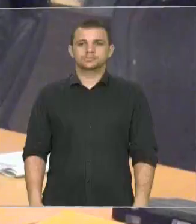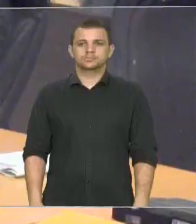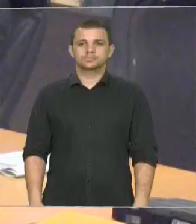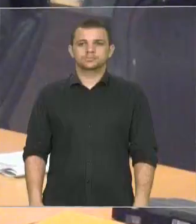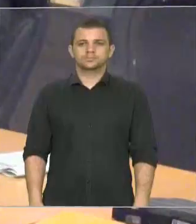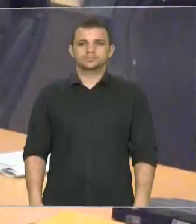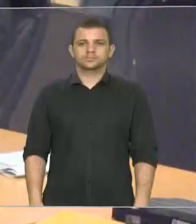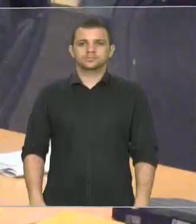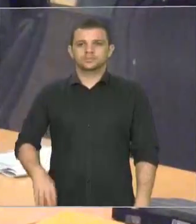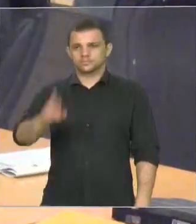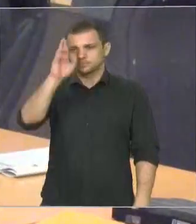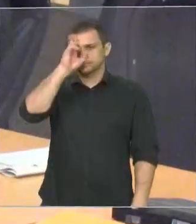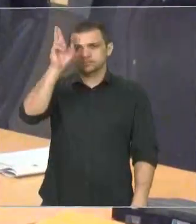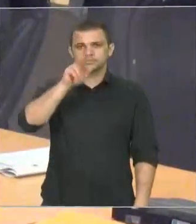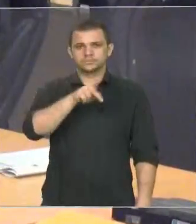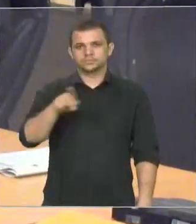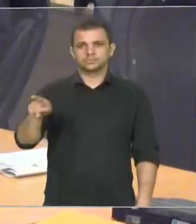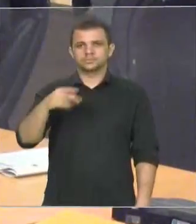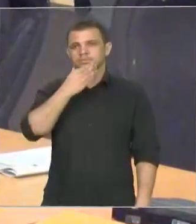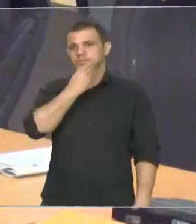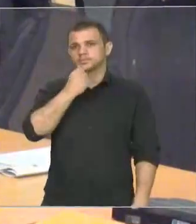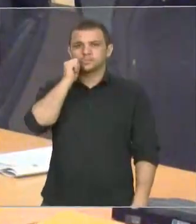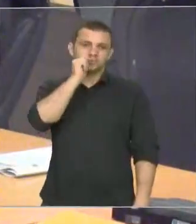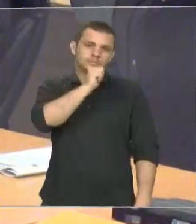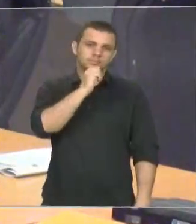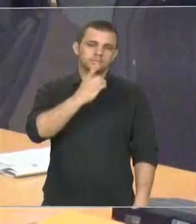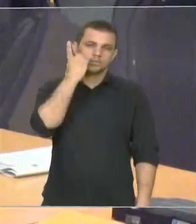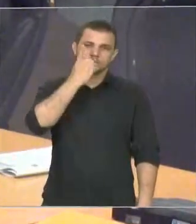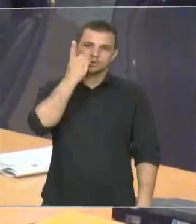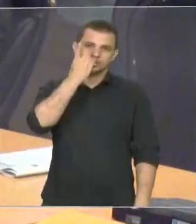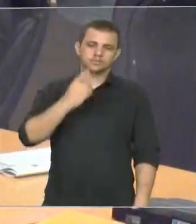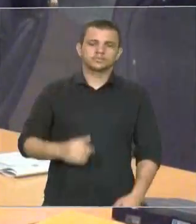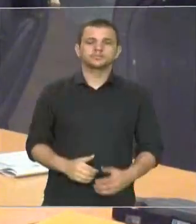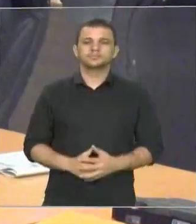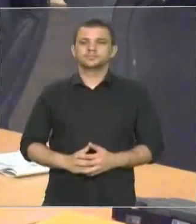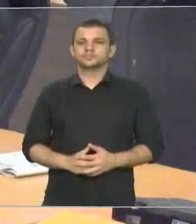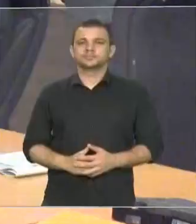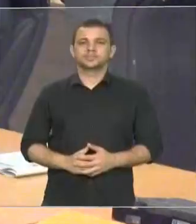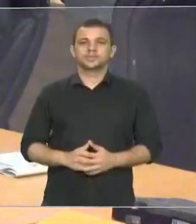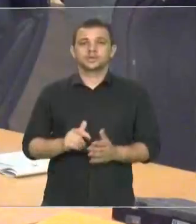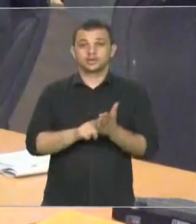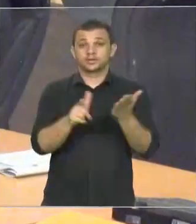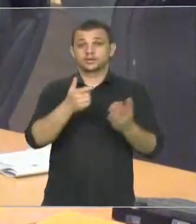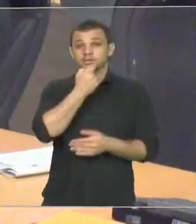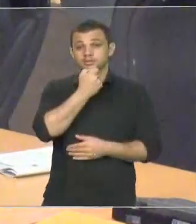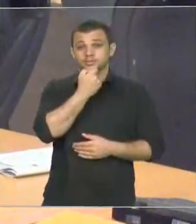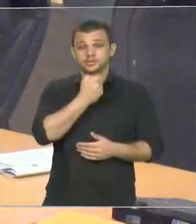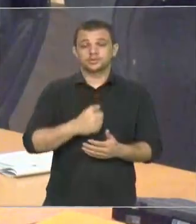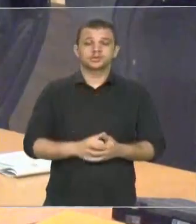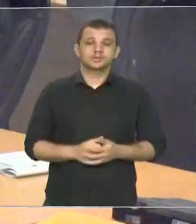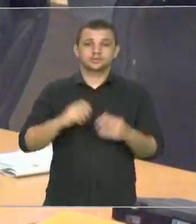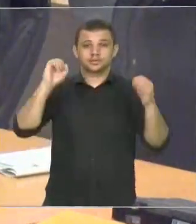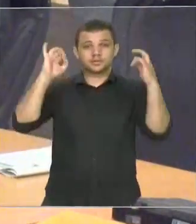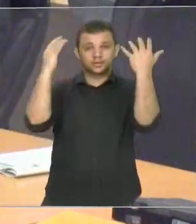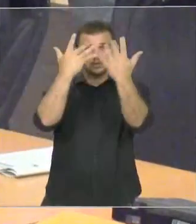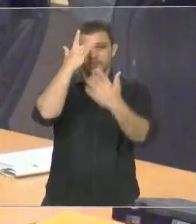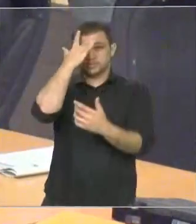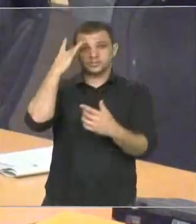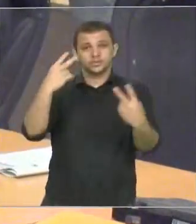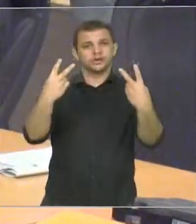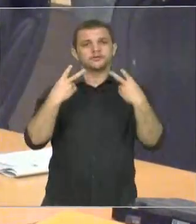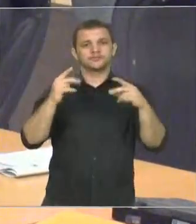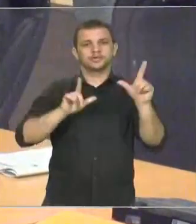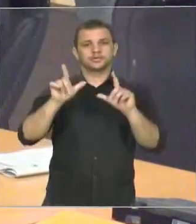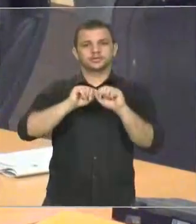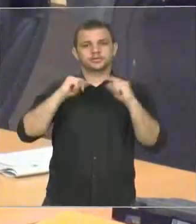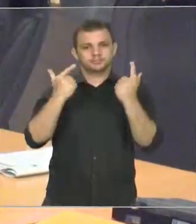Senhor presidente, senhores deputados, deputadas, imprensa, galeria, todos que nos assistem através da